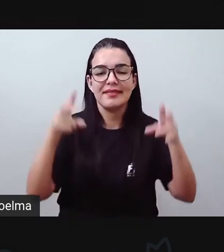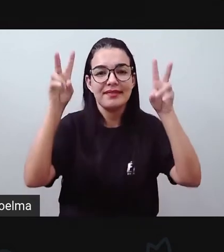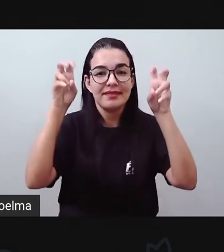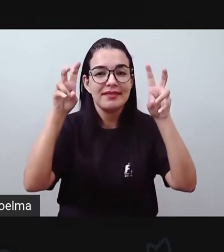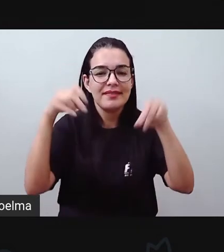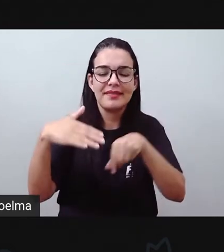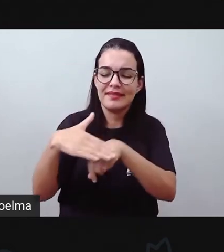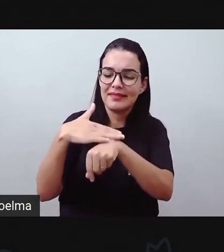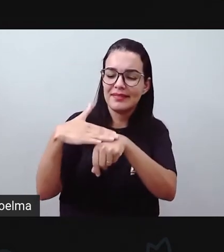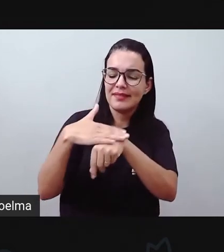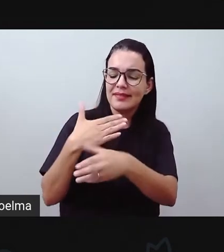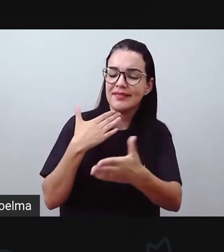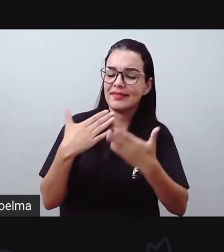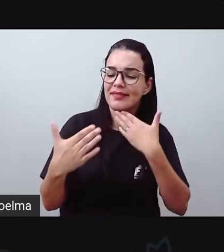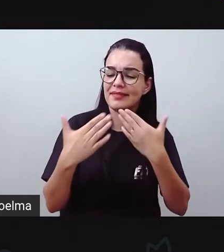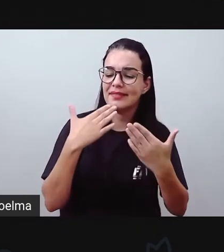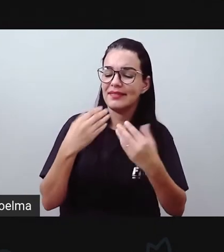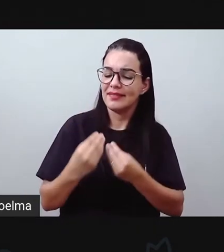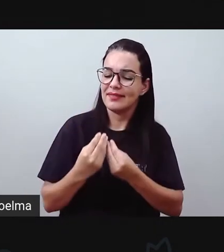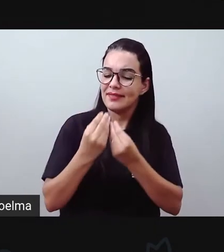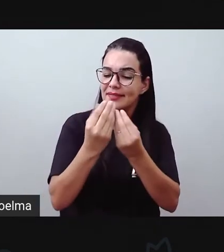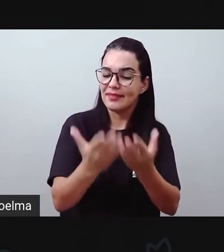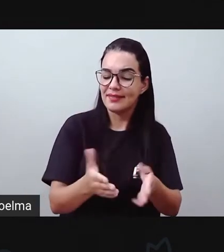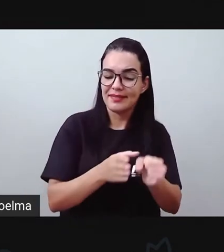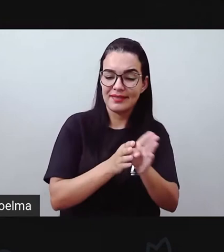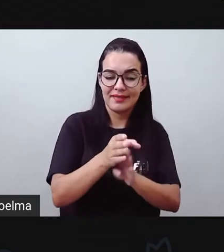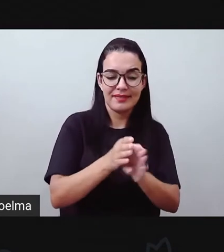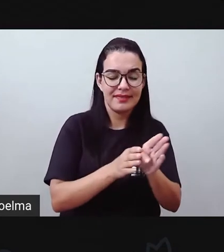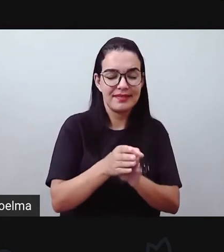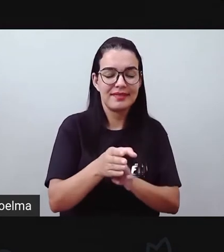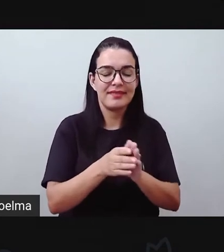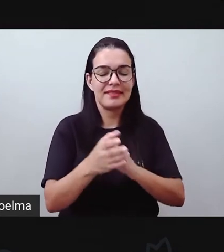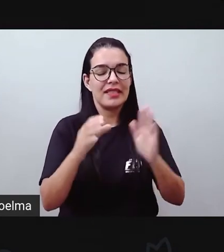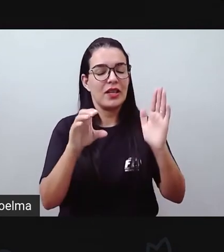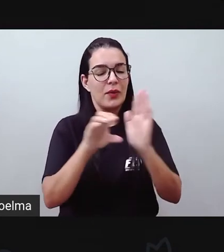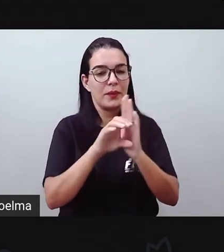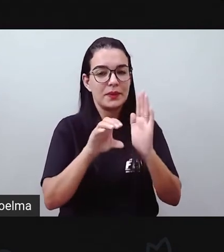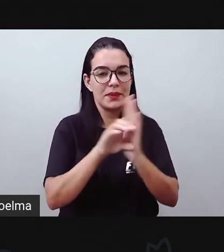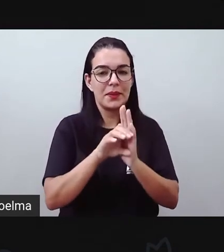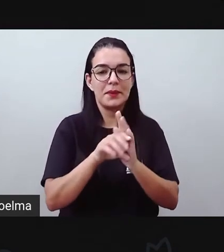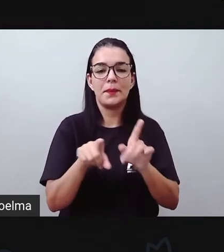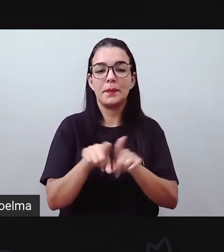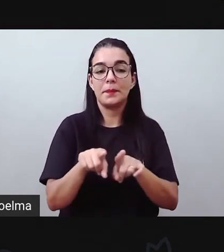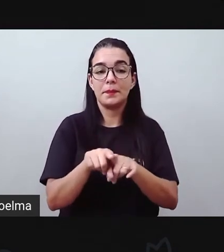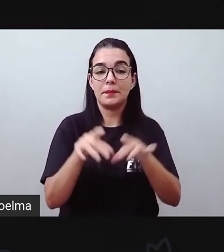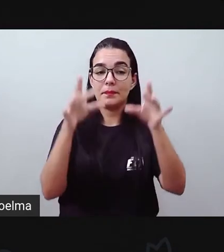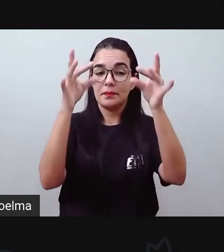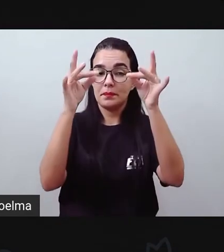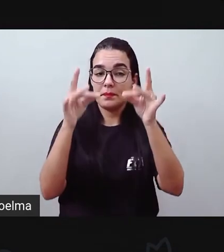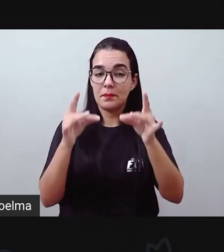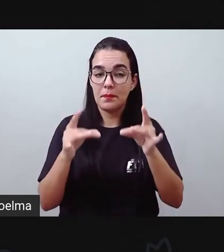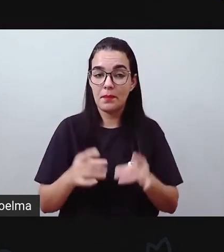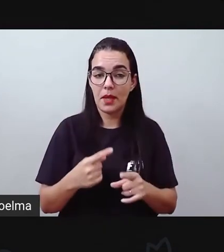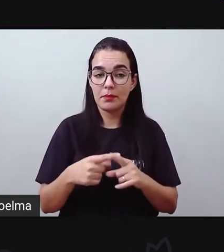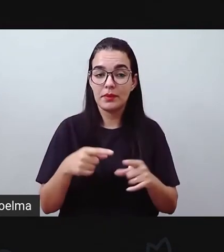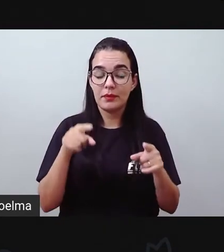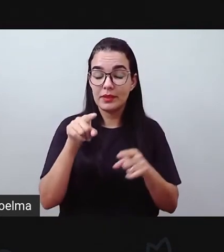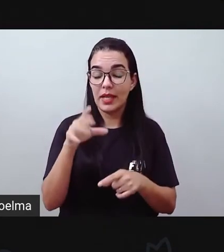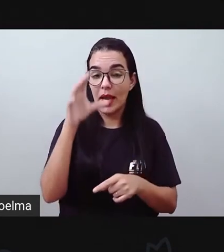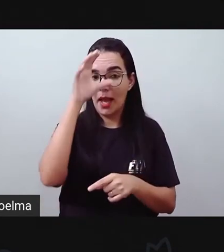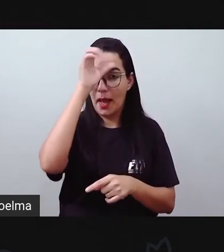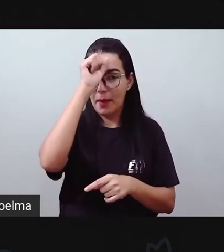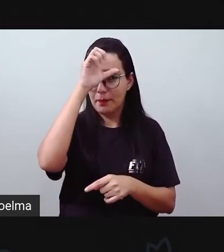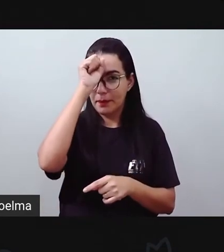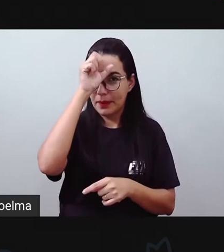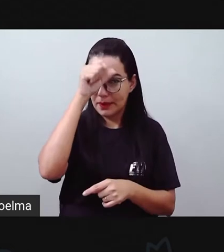vocês, trazer orientações, conceitos, definições, e a partir do que você aprende aqui nesta videoaula, você